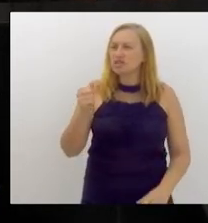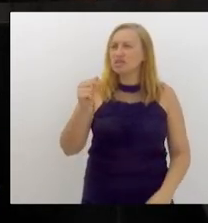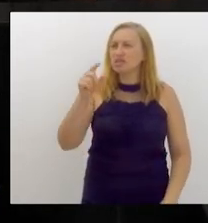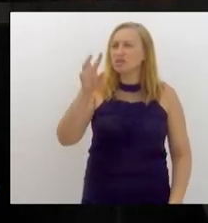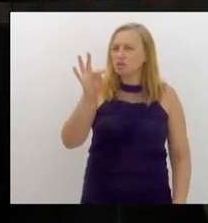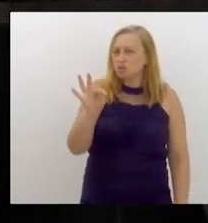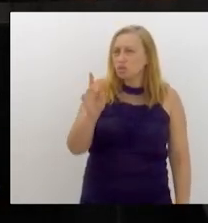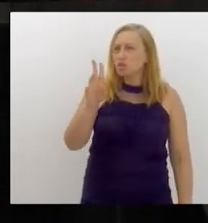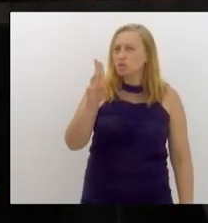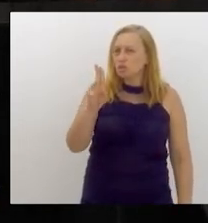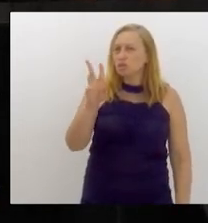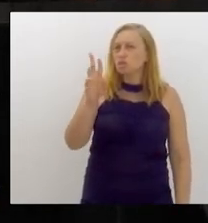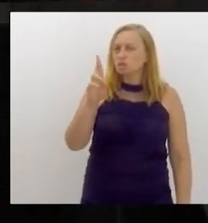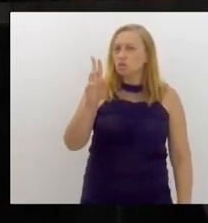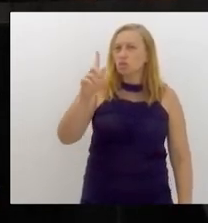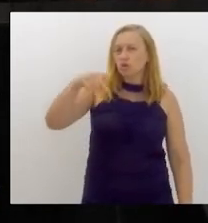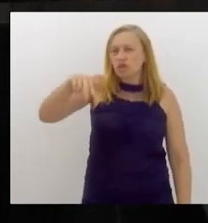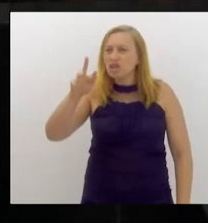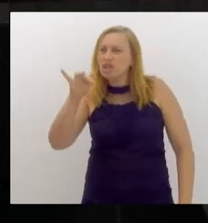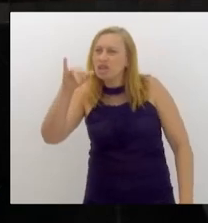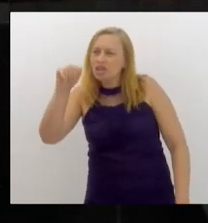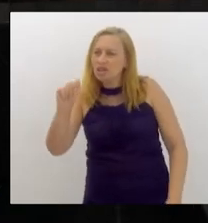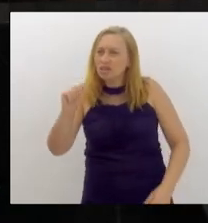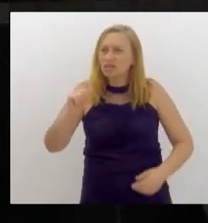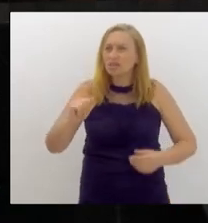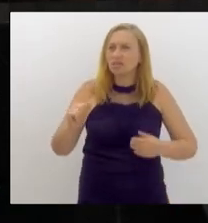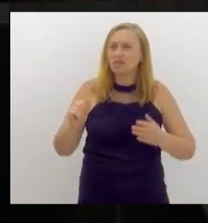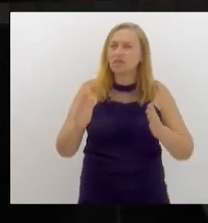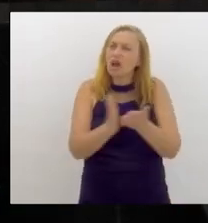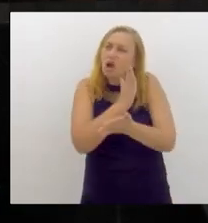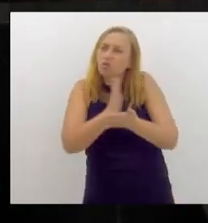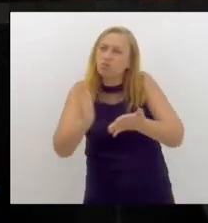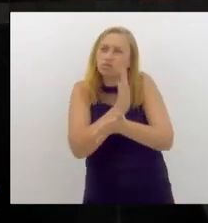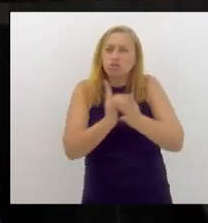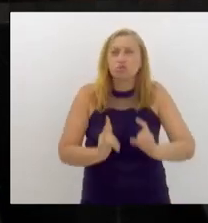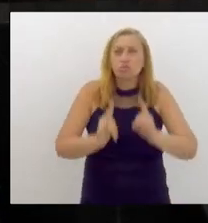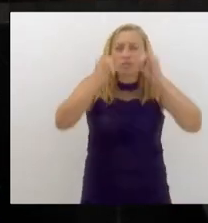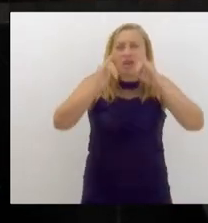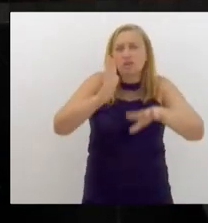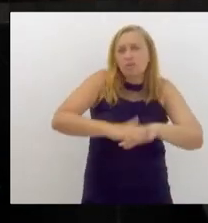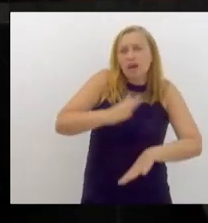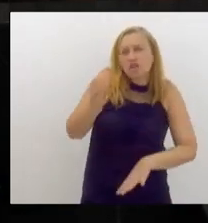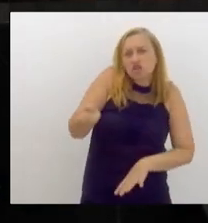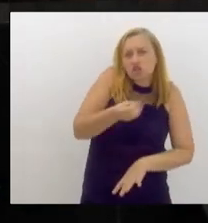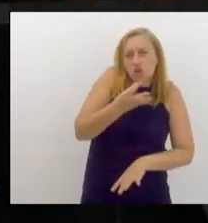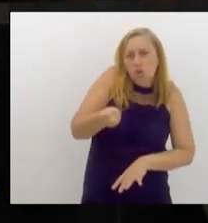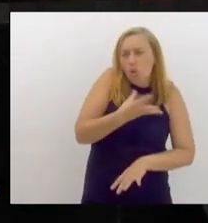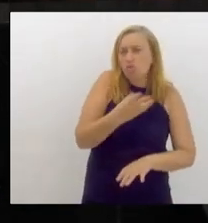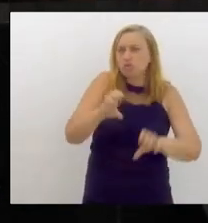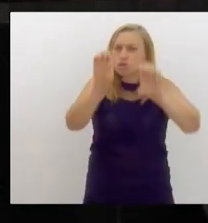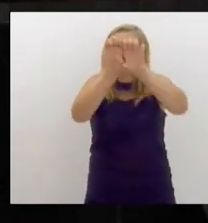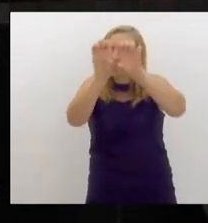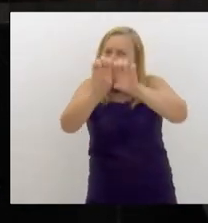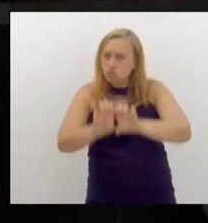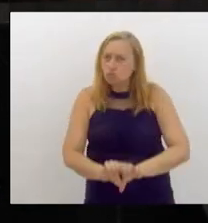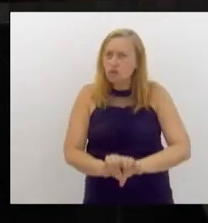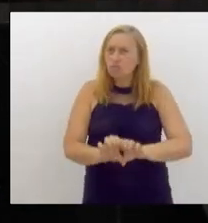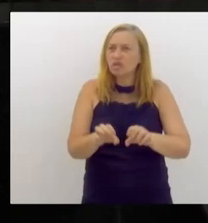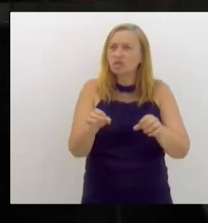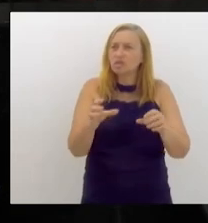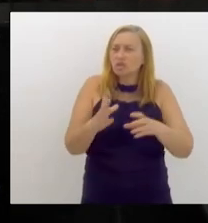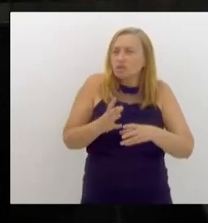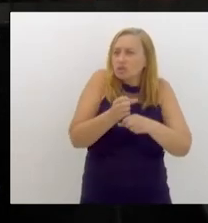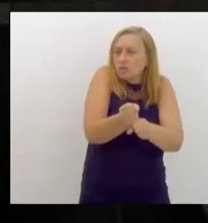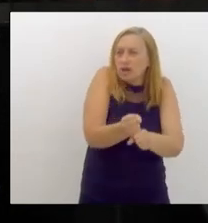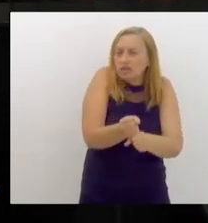alguns prédios mais modernos que foram estruturalmente calculados para